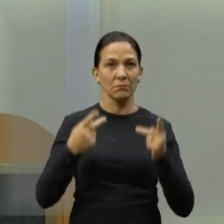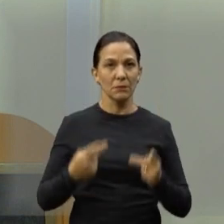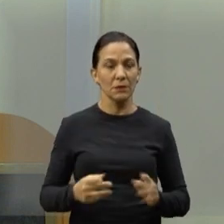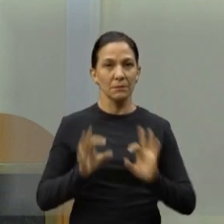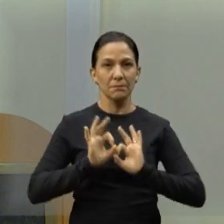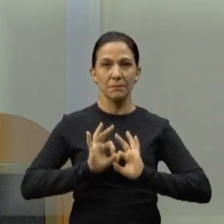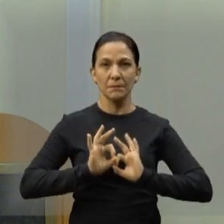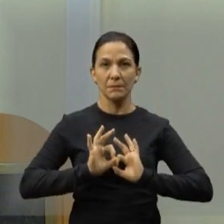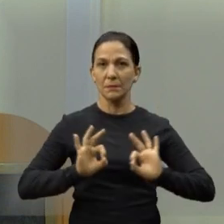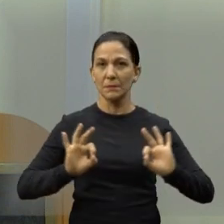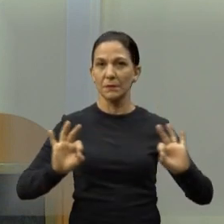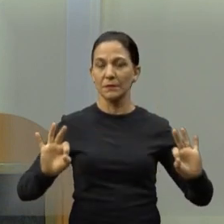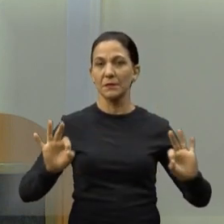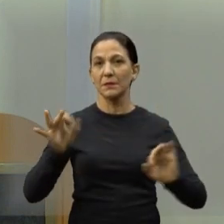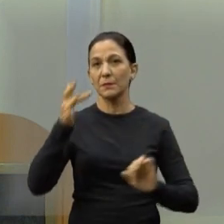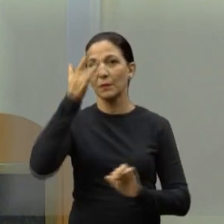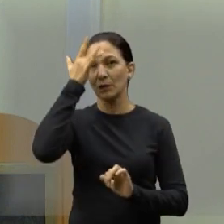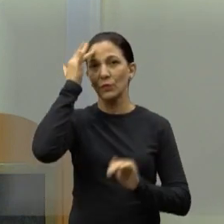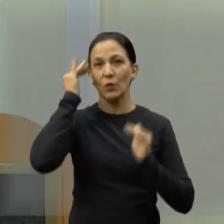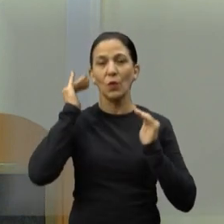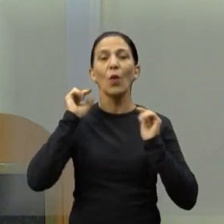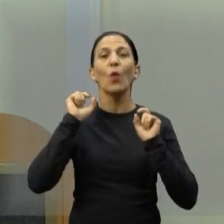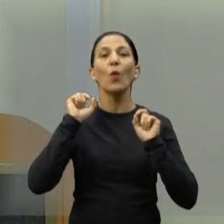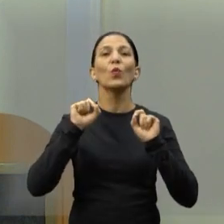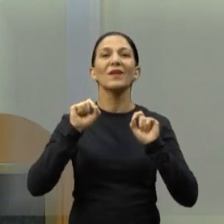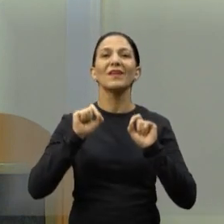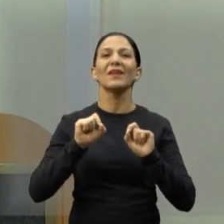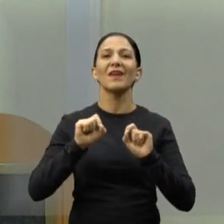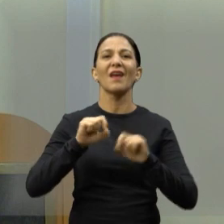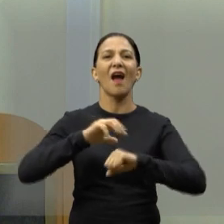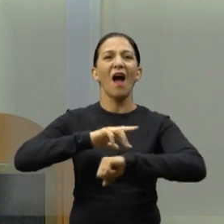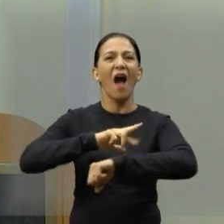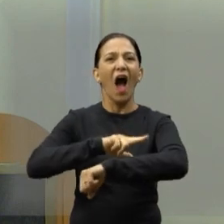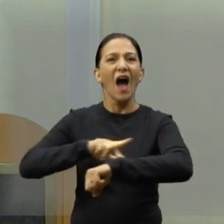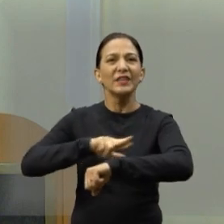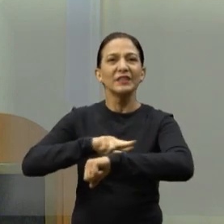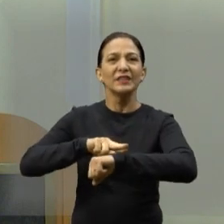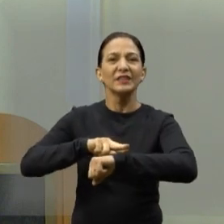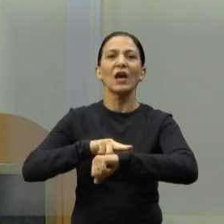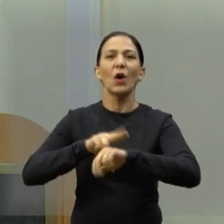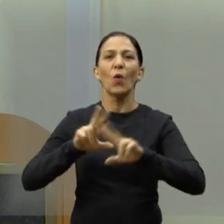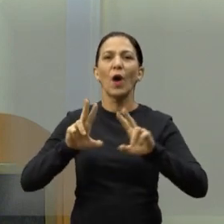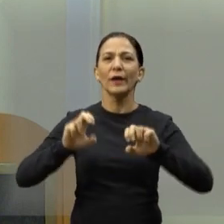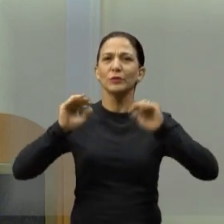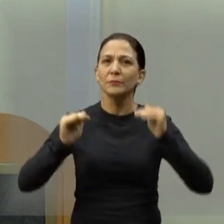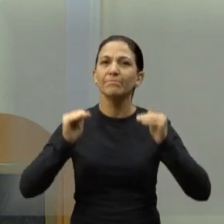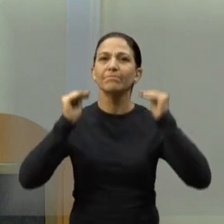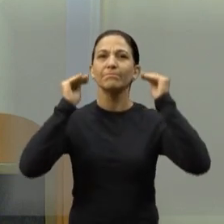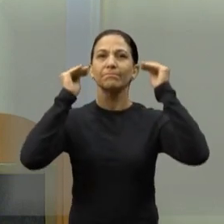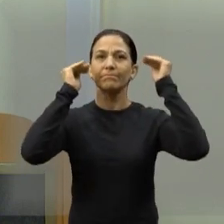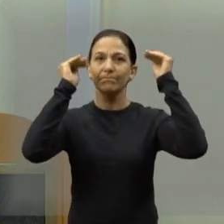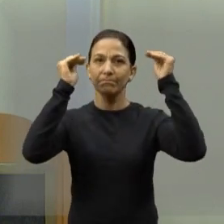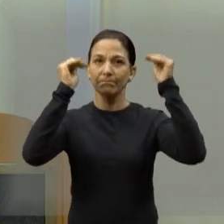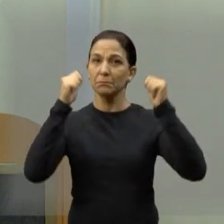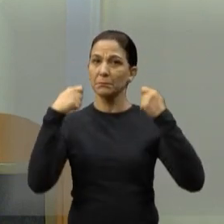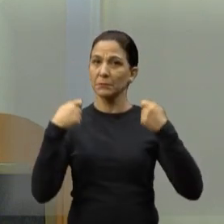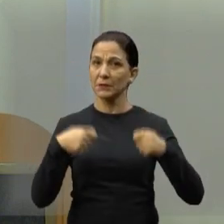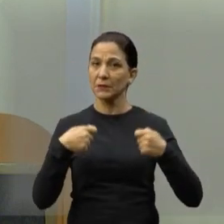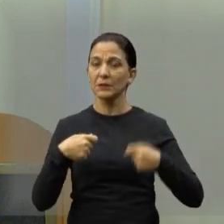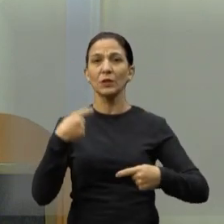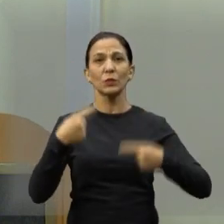perfeito será aquela que superar as questões raciais, porém, há muito a que se fazer.